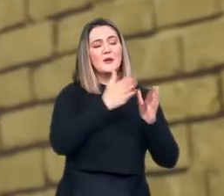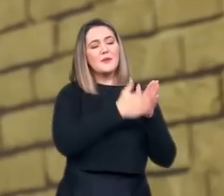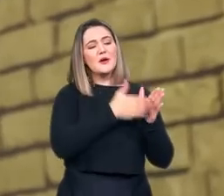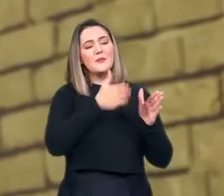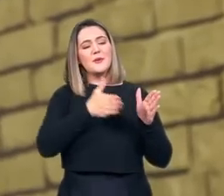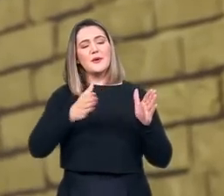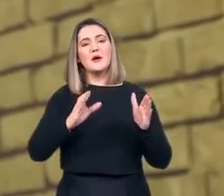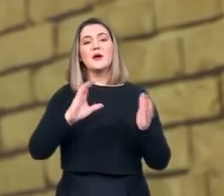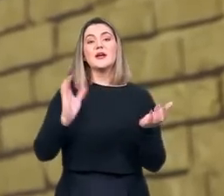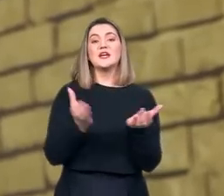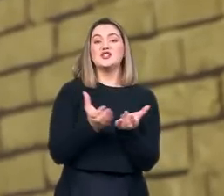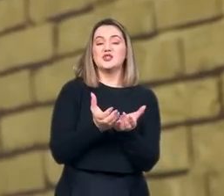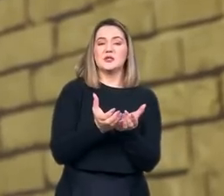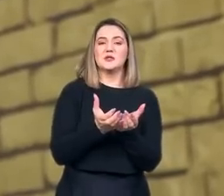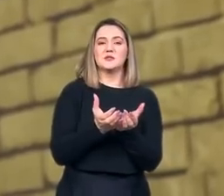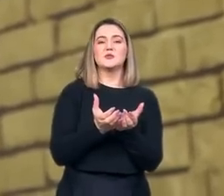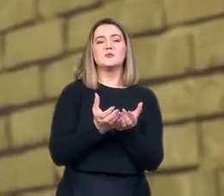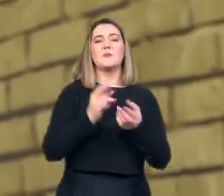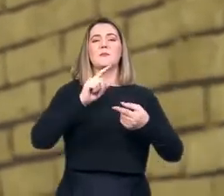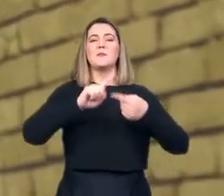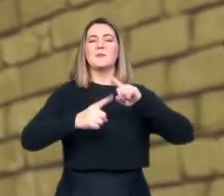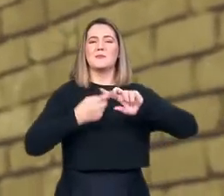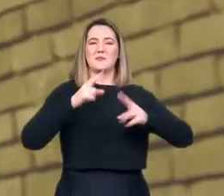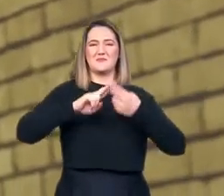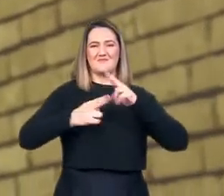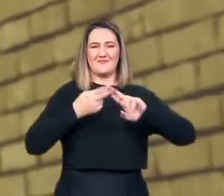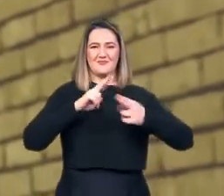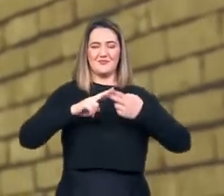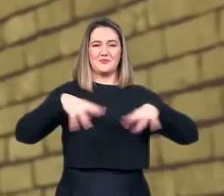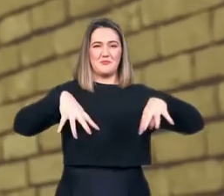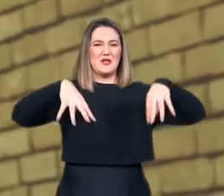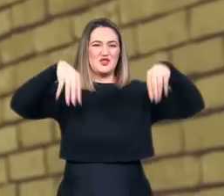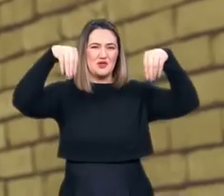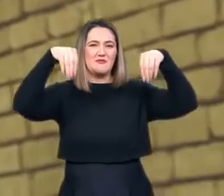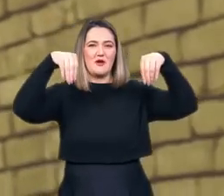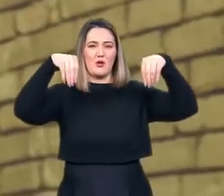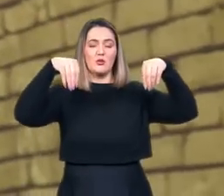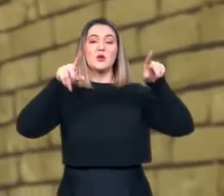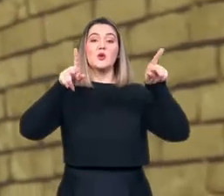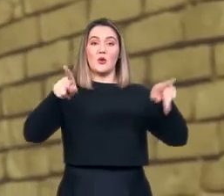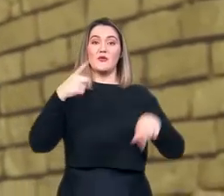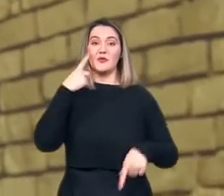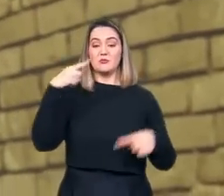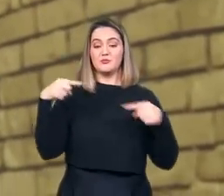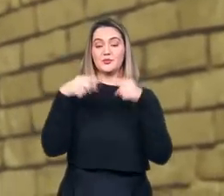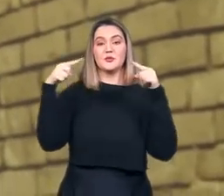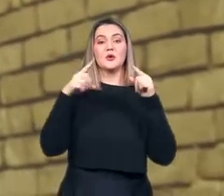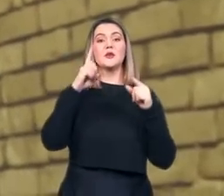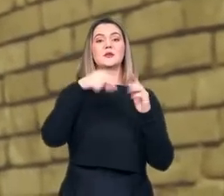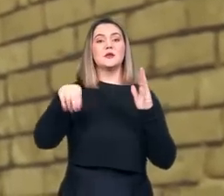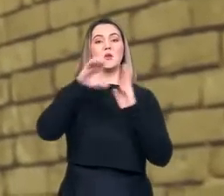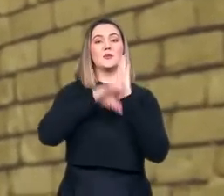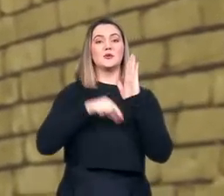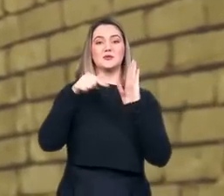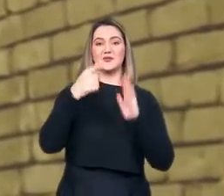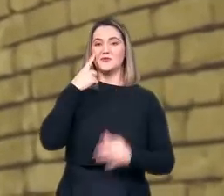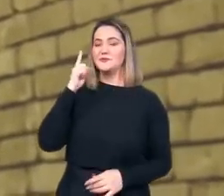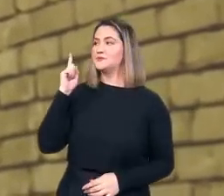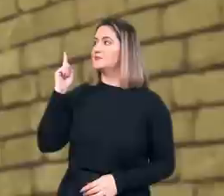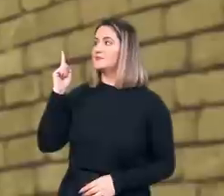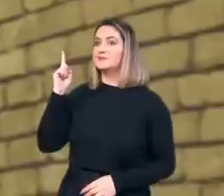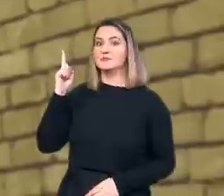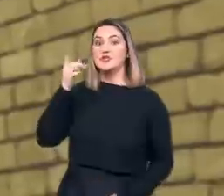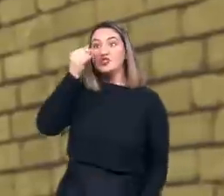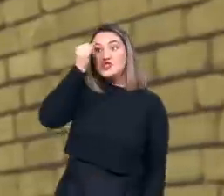que possibilitou o surgimento, como eu falei com vocês, daquele elemento mencionado em Daniel 7 como sendo o chifre pequeno.